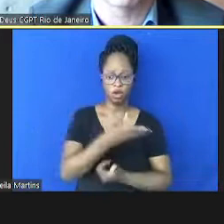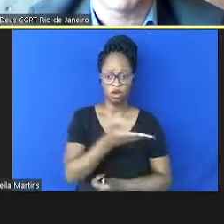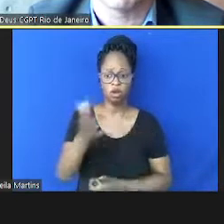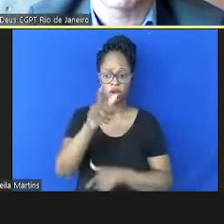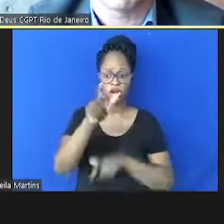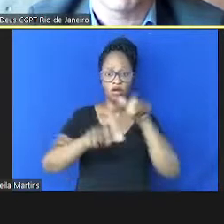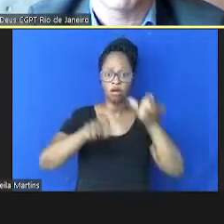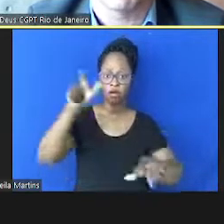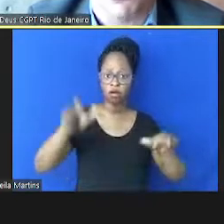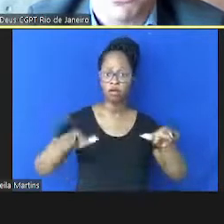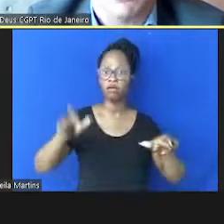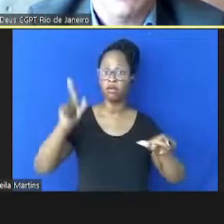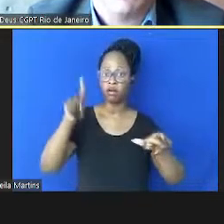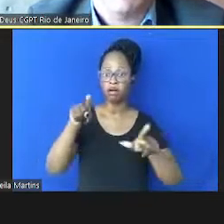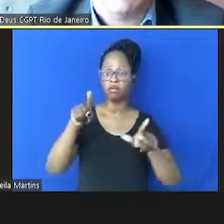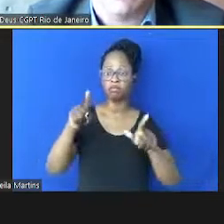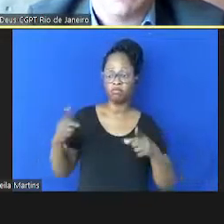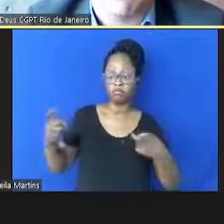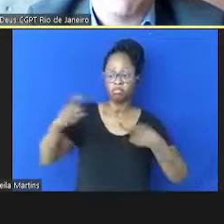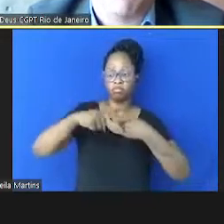internacionalização da própria Fio Cruz.